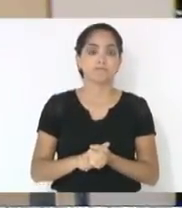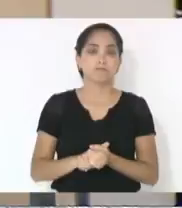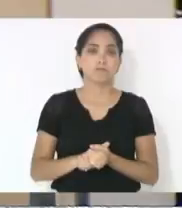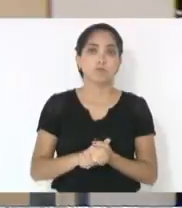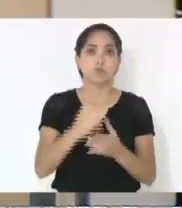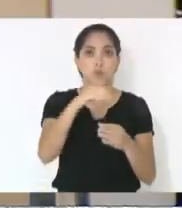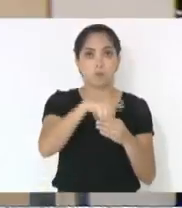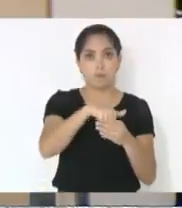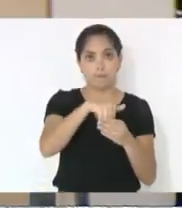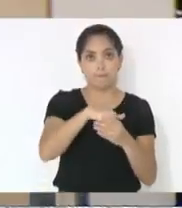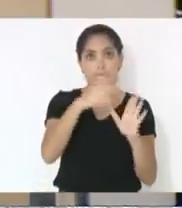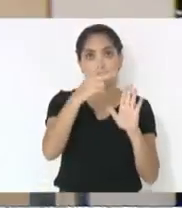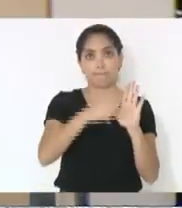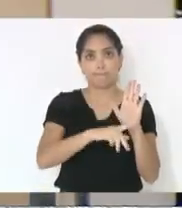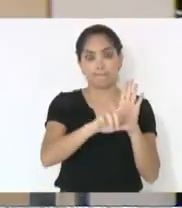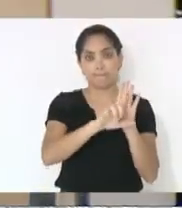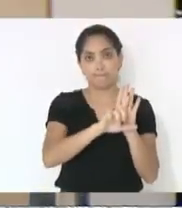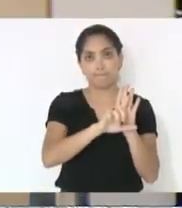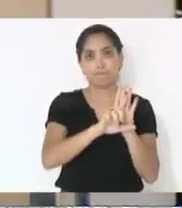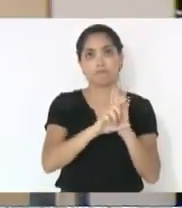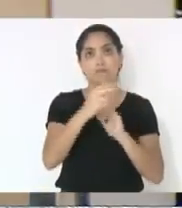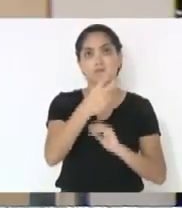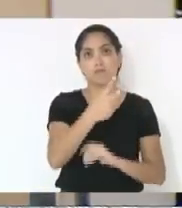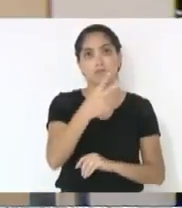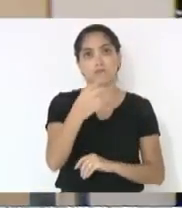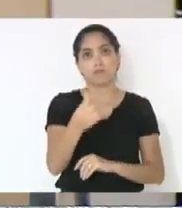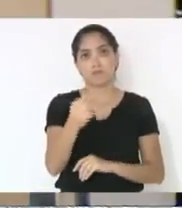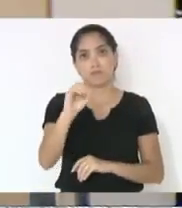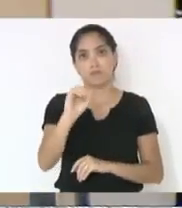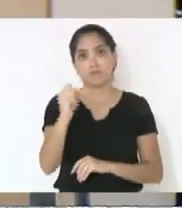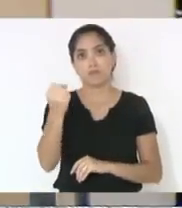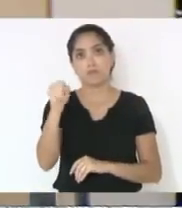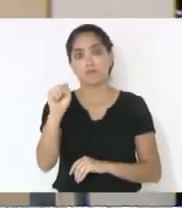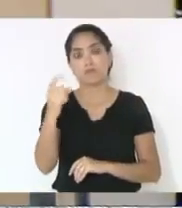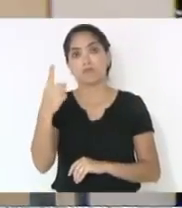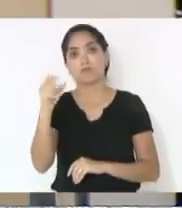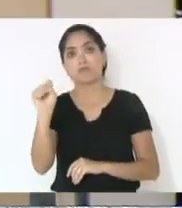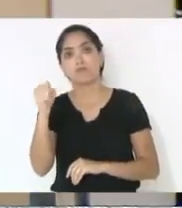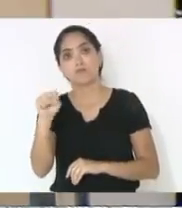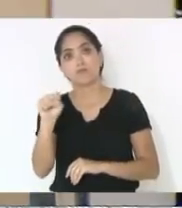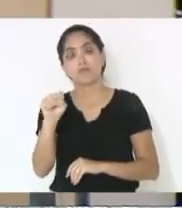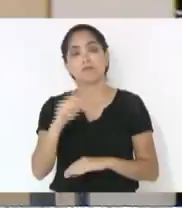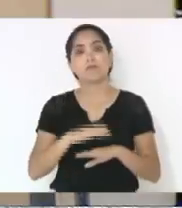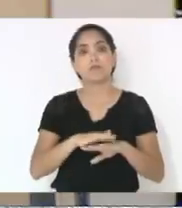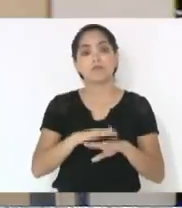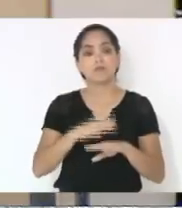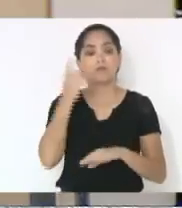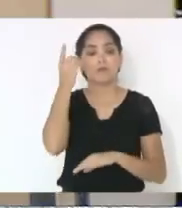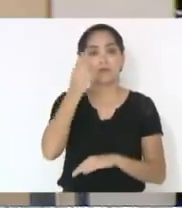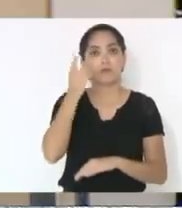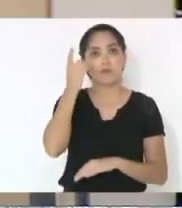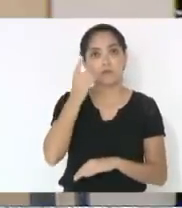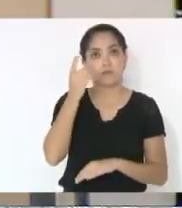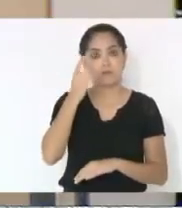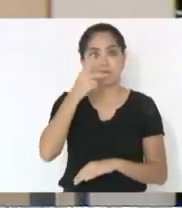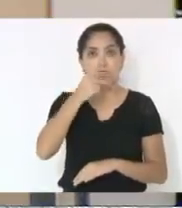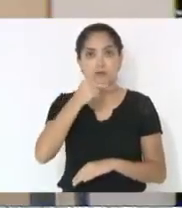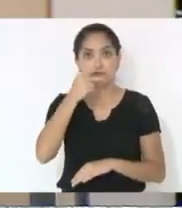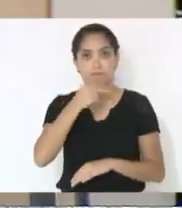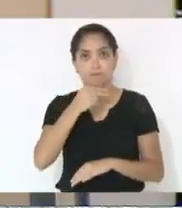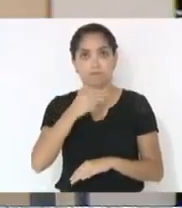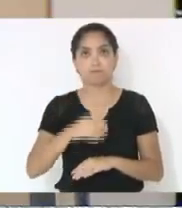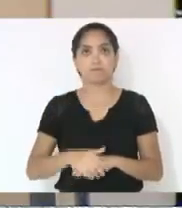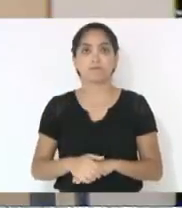Votação da redação final ao projeto de lei 260.8, de 2018, de autoria do deputado Kennedy Nunes.